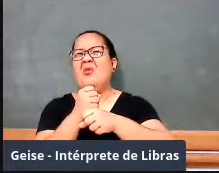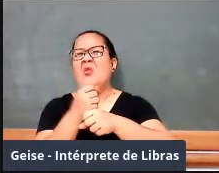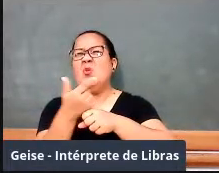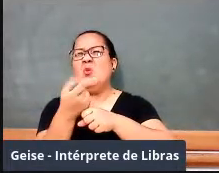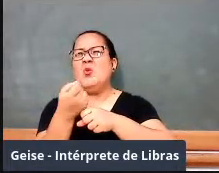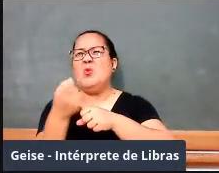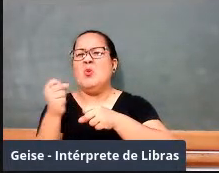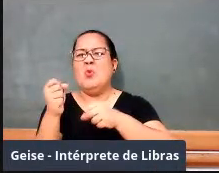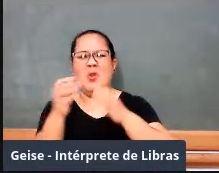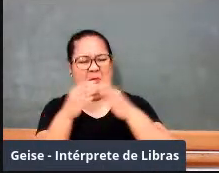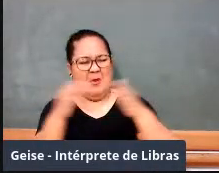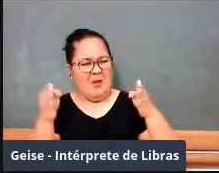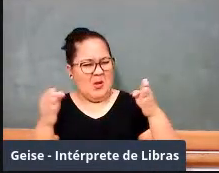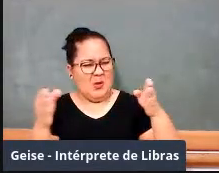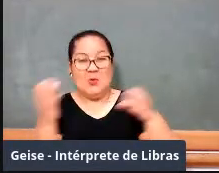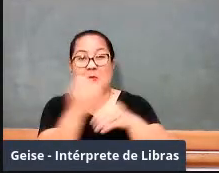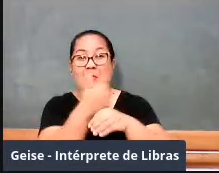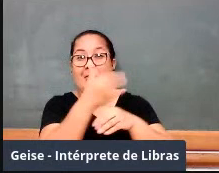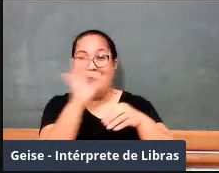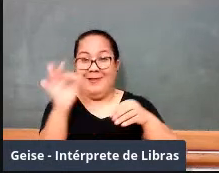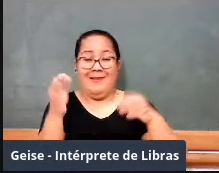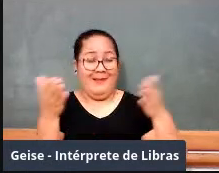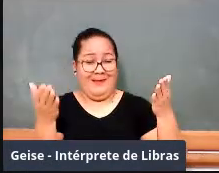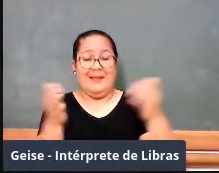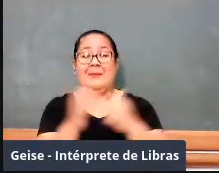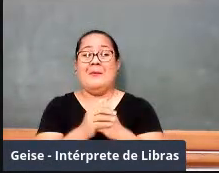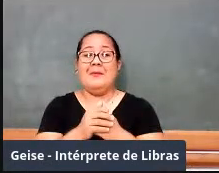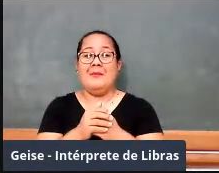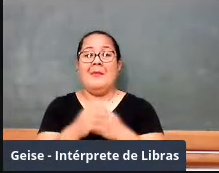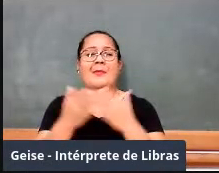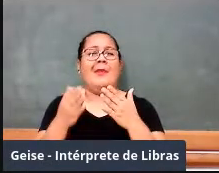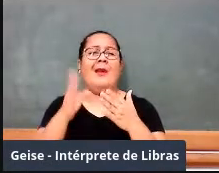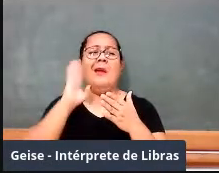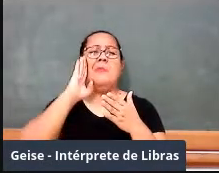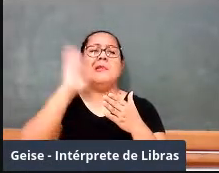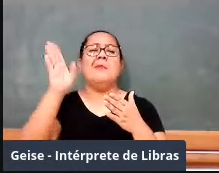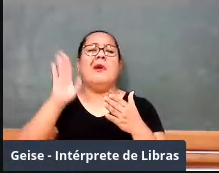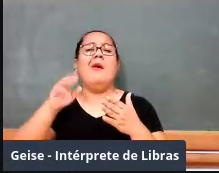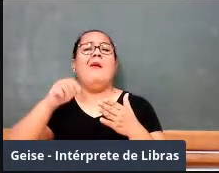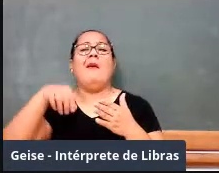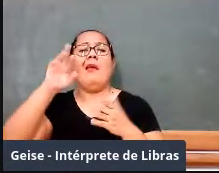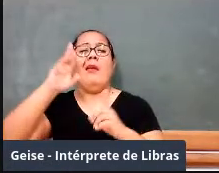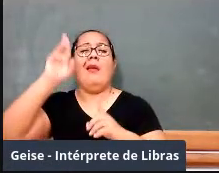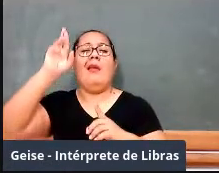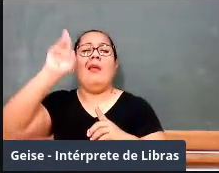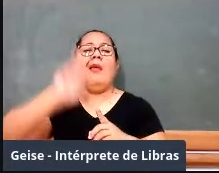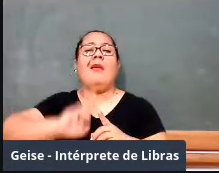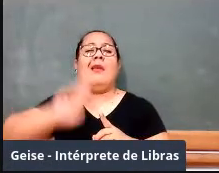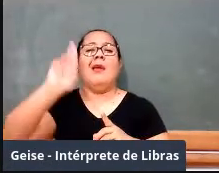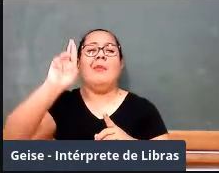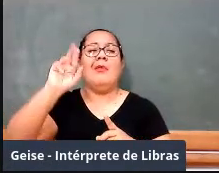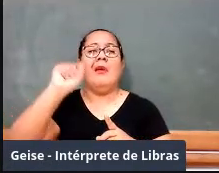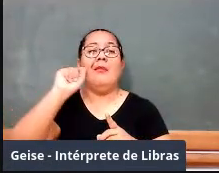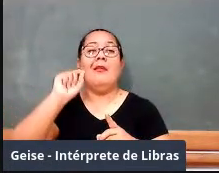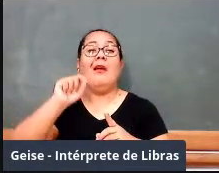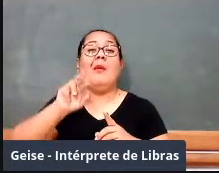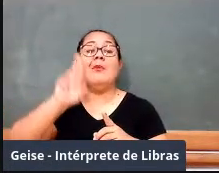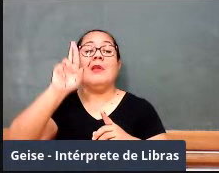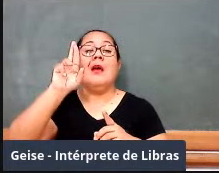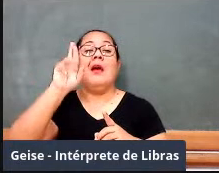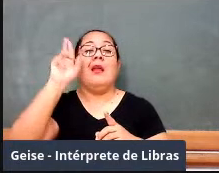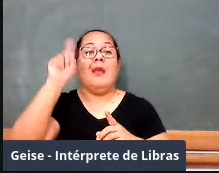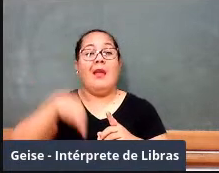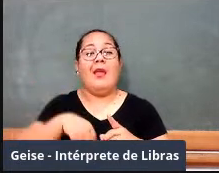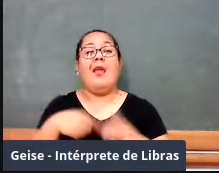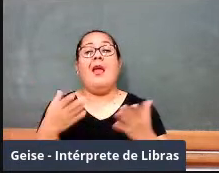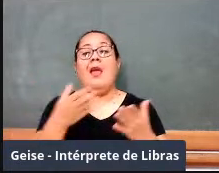E o grande cabeça dessa comissão, né? Que foi o presidente dessa comissão, é